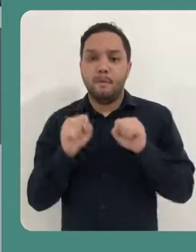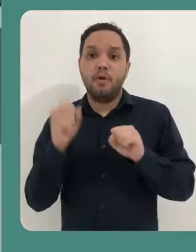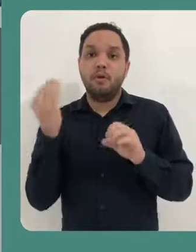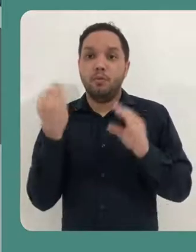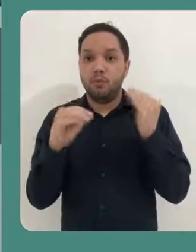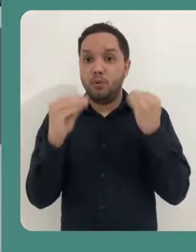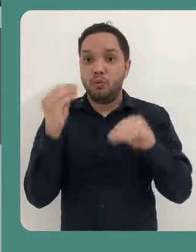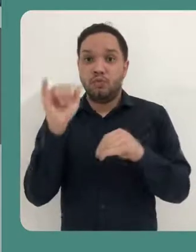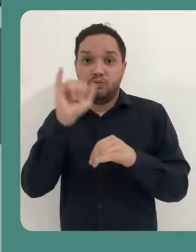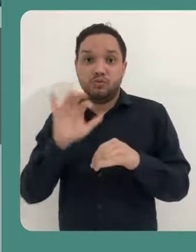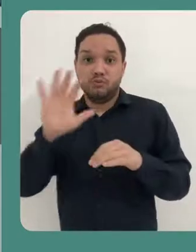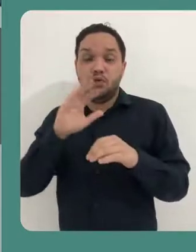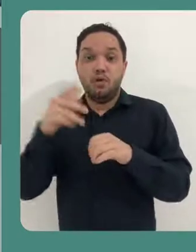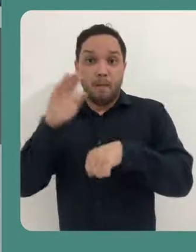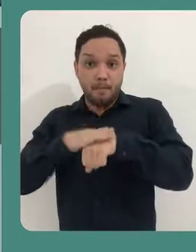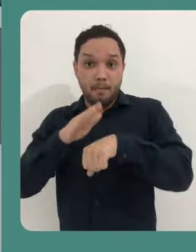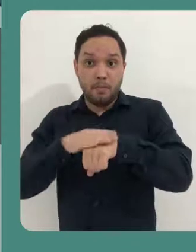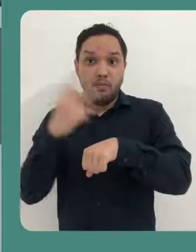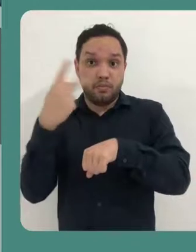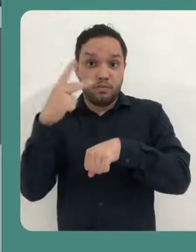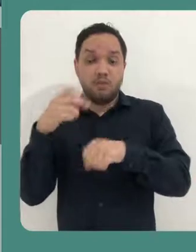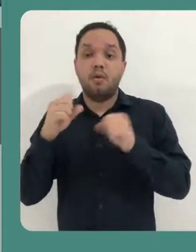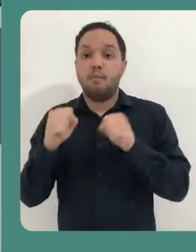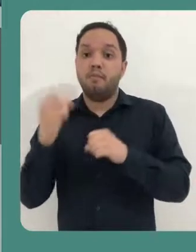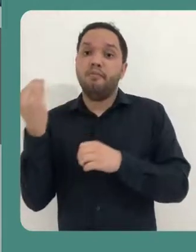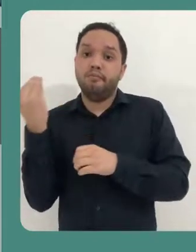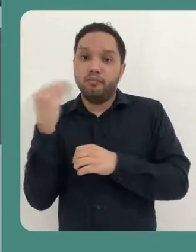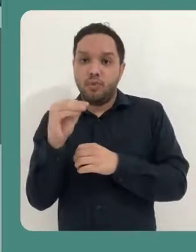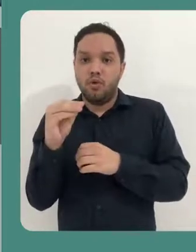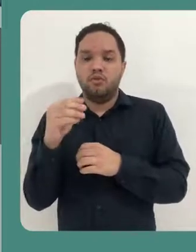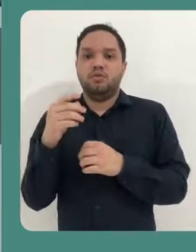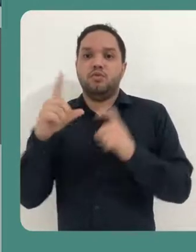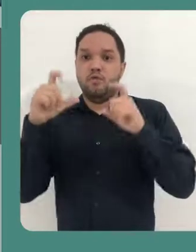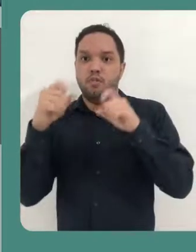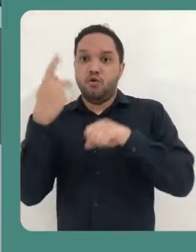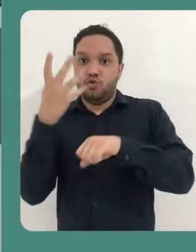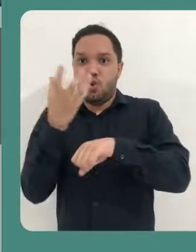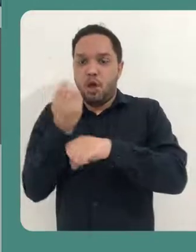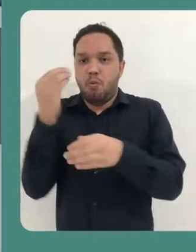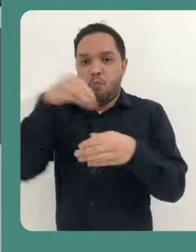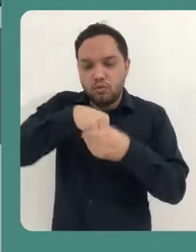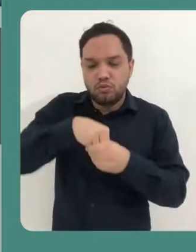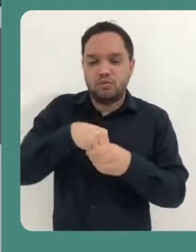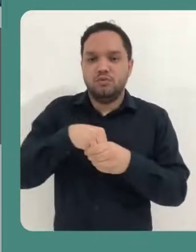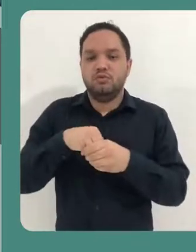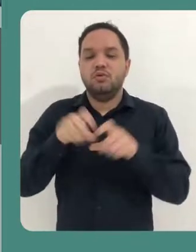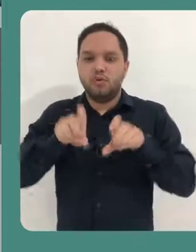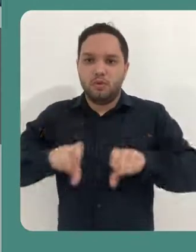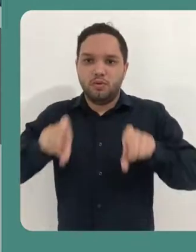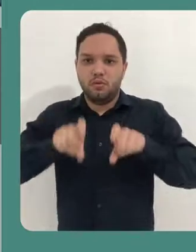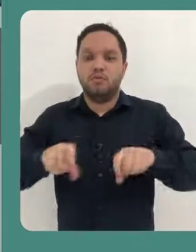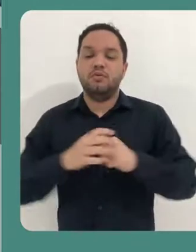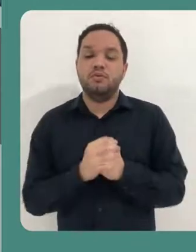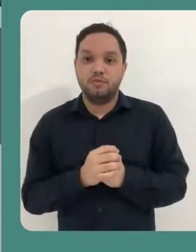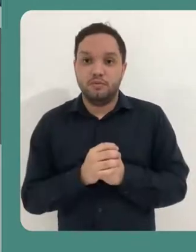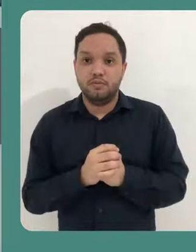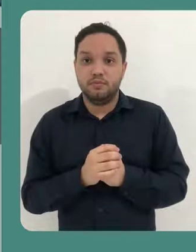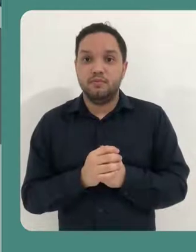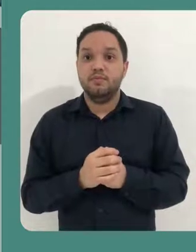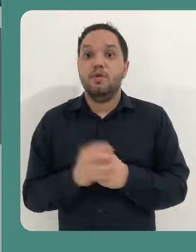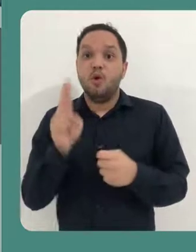imagens, ícones e você também pode adicionar imagens próprias suas, fazendo o upload das suas imagens.